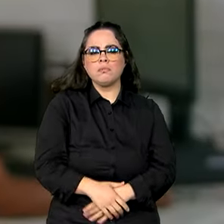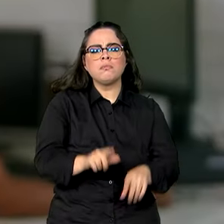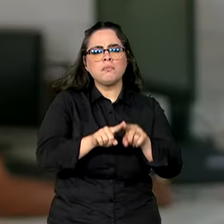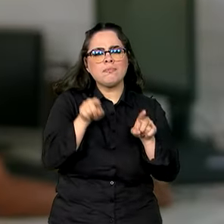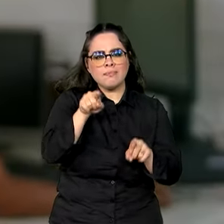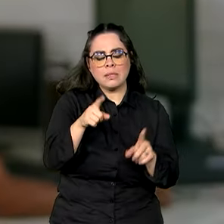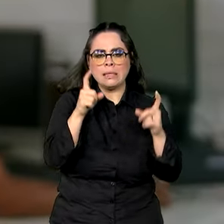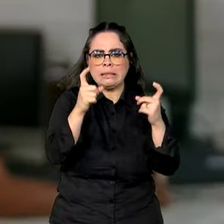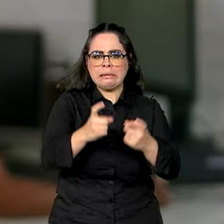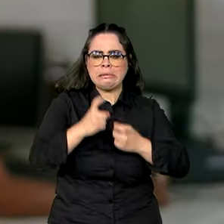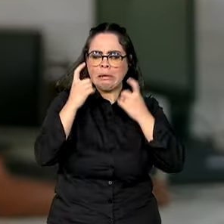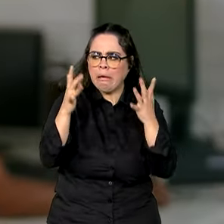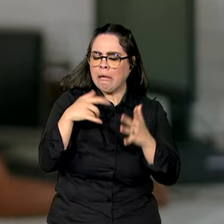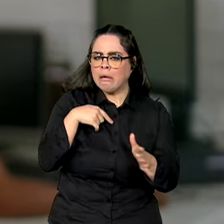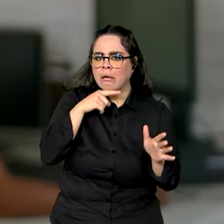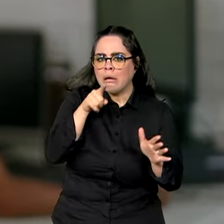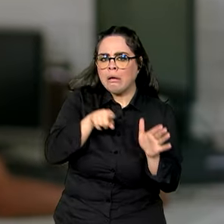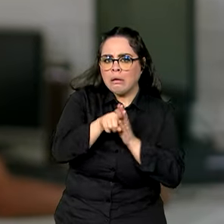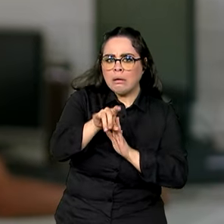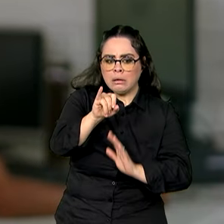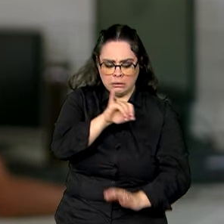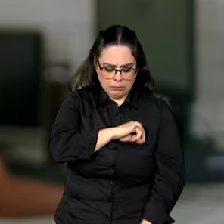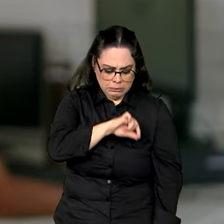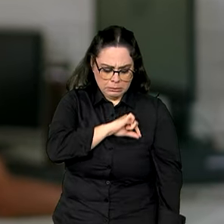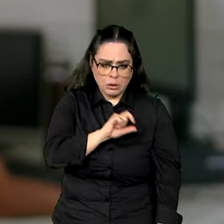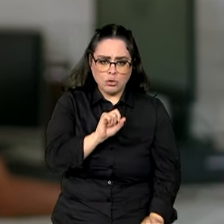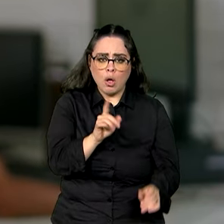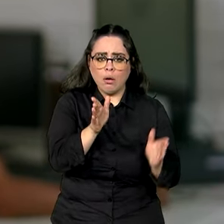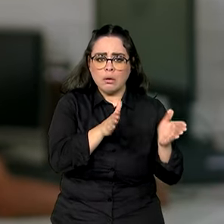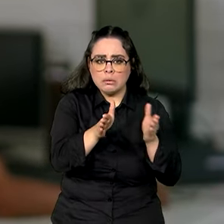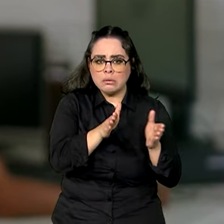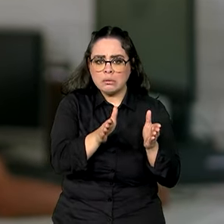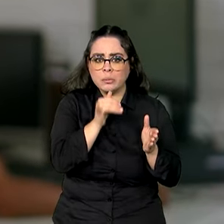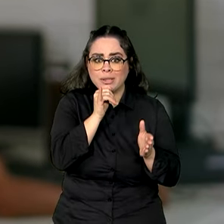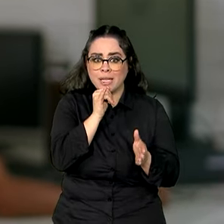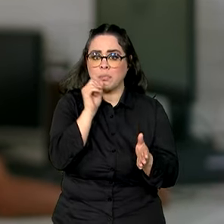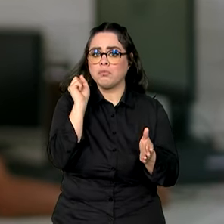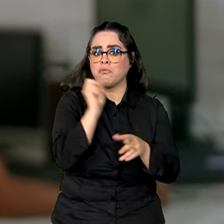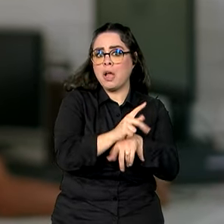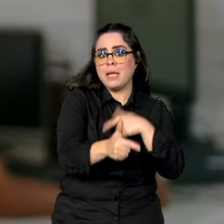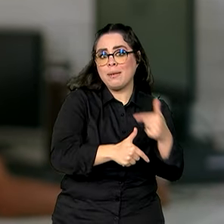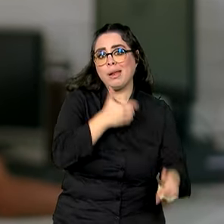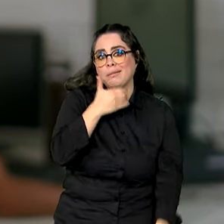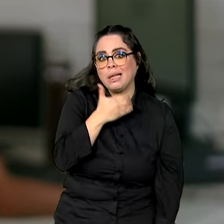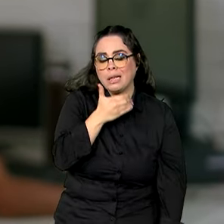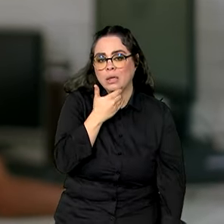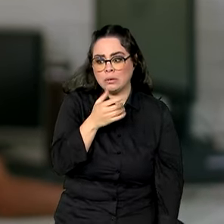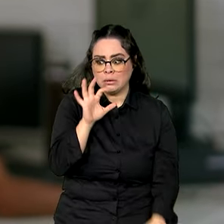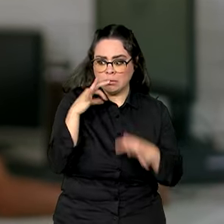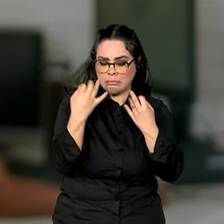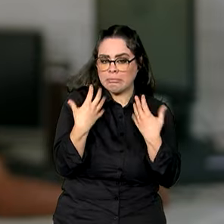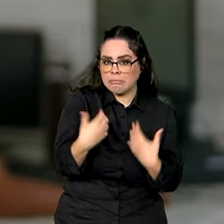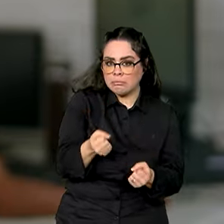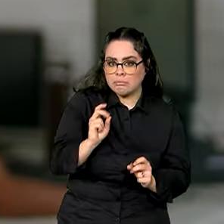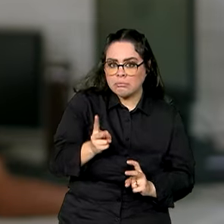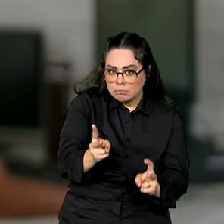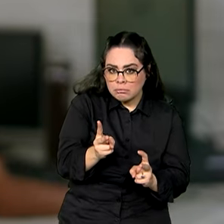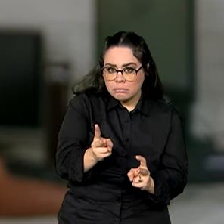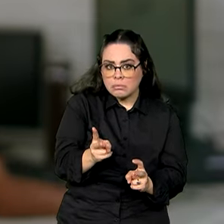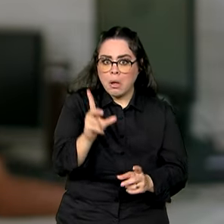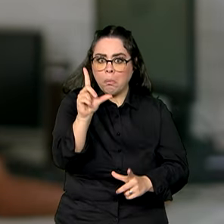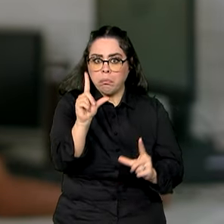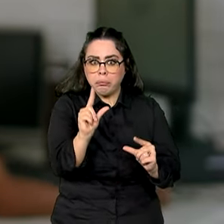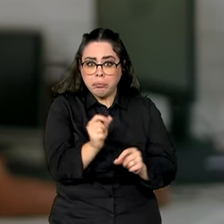muito preocupado, você pergunta, e se o aumento de renda for temporário? Por exemplo, o emprego durante o Natal, a família vai continuar recebendo benefício